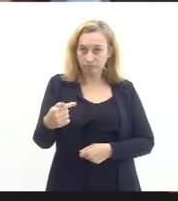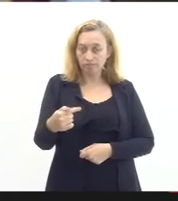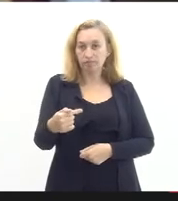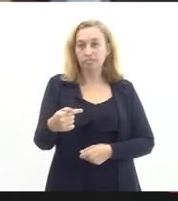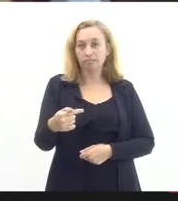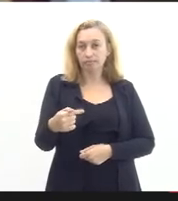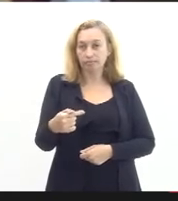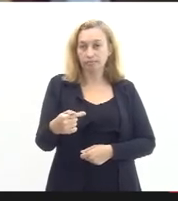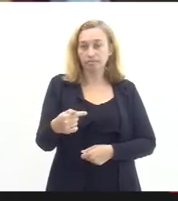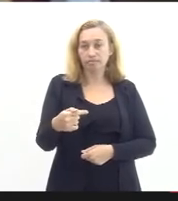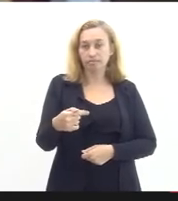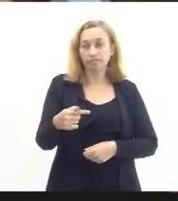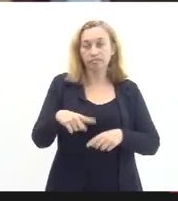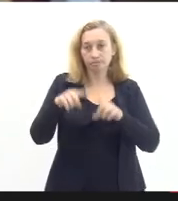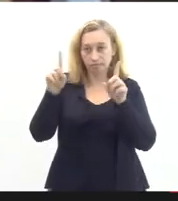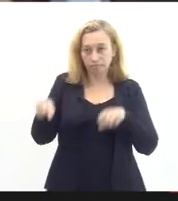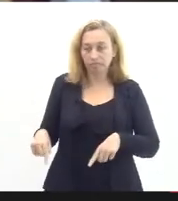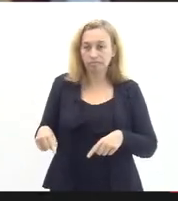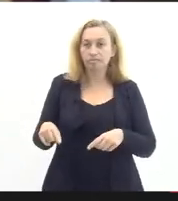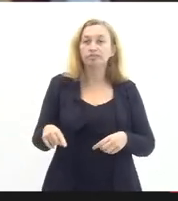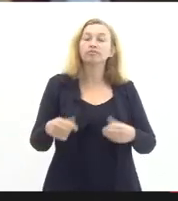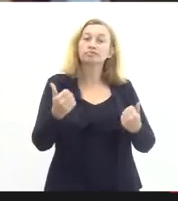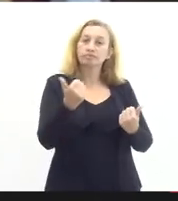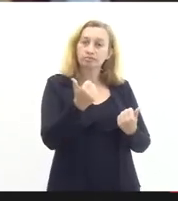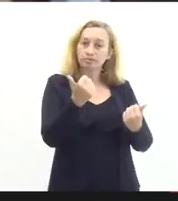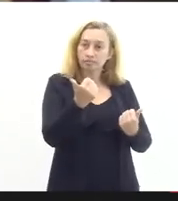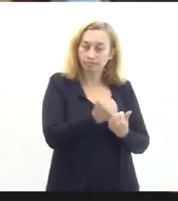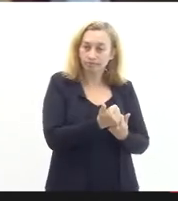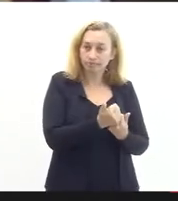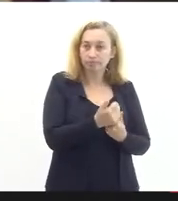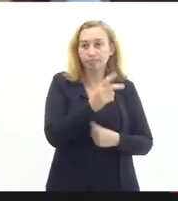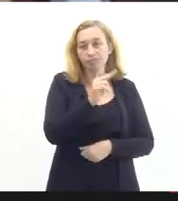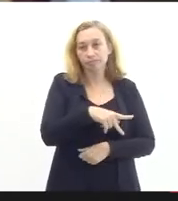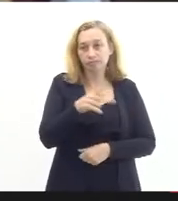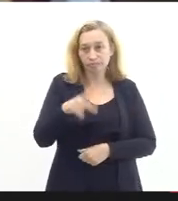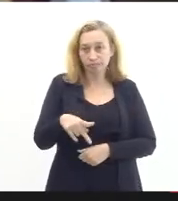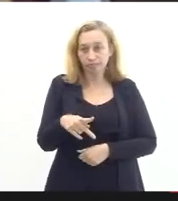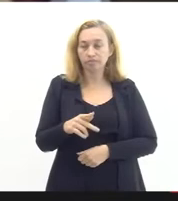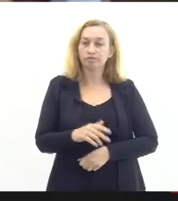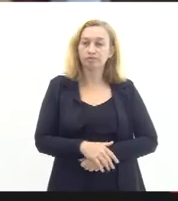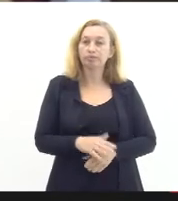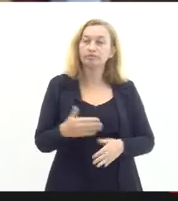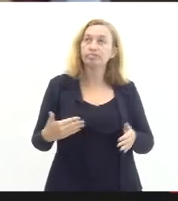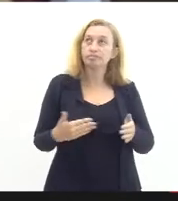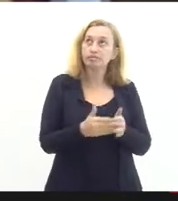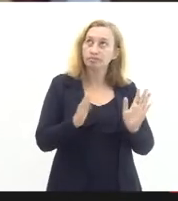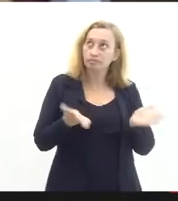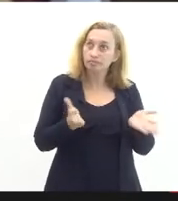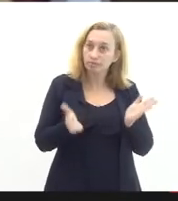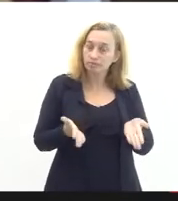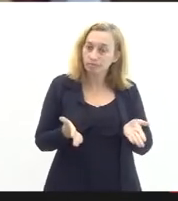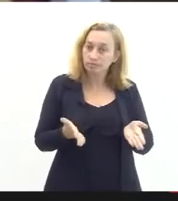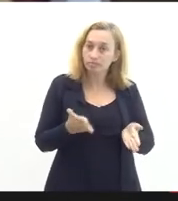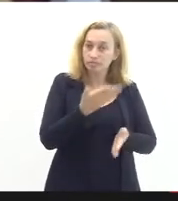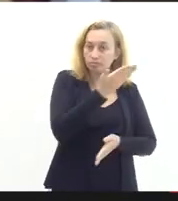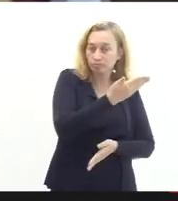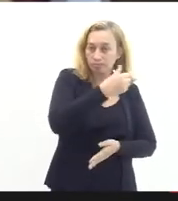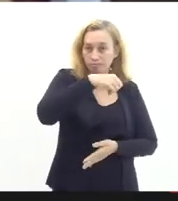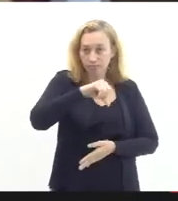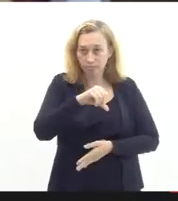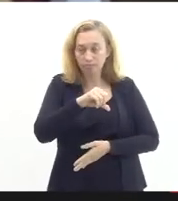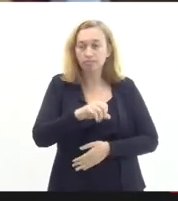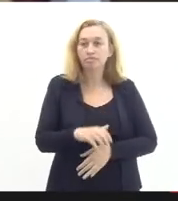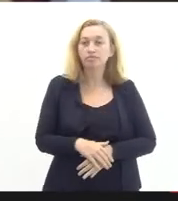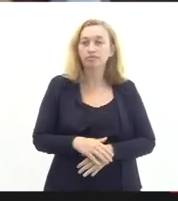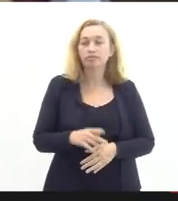professores e equipe de apoio de 2019 até hoje a gente tem como foi falado aqui por vários